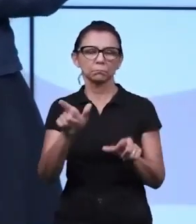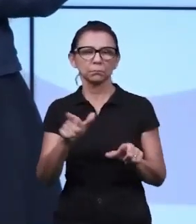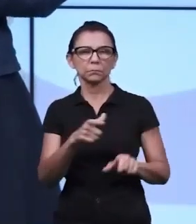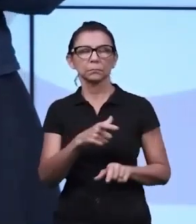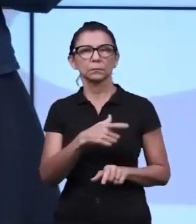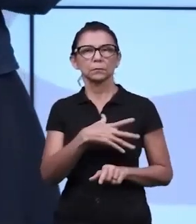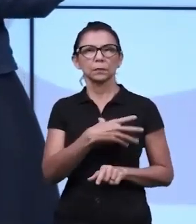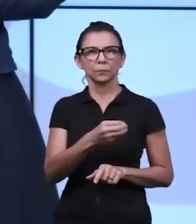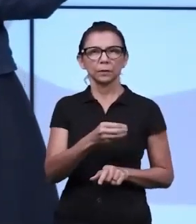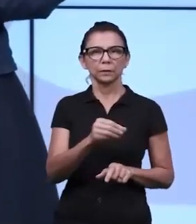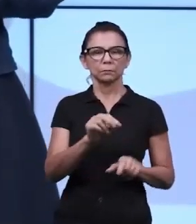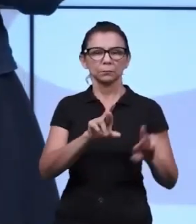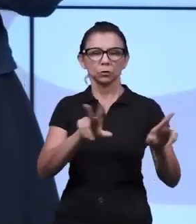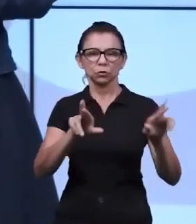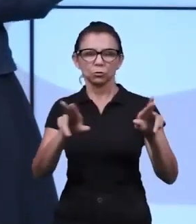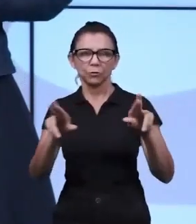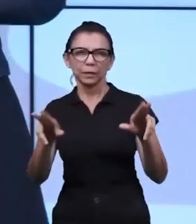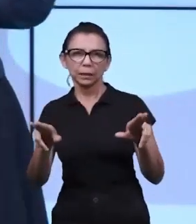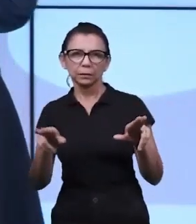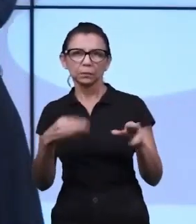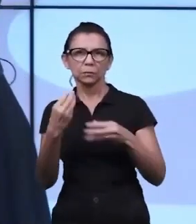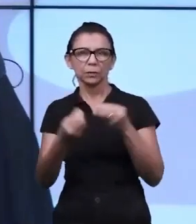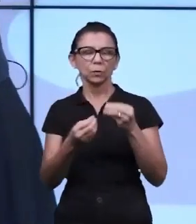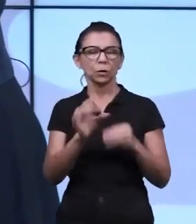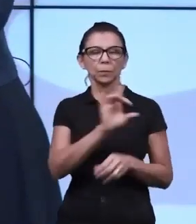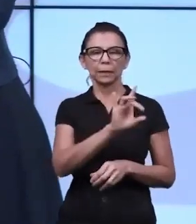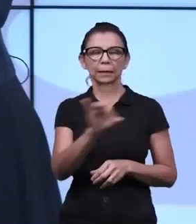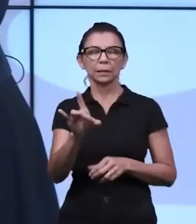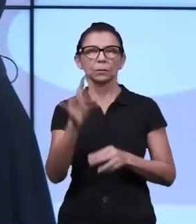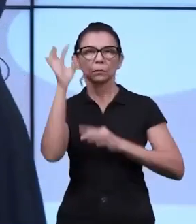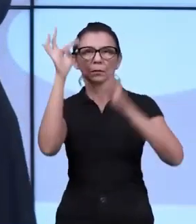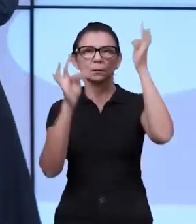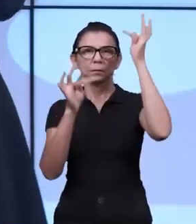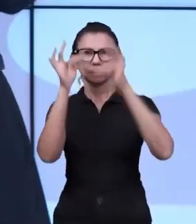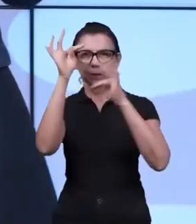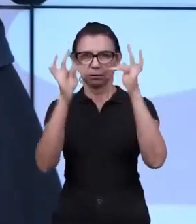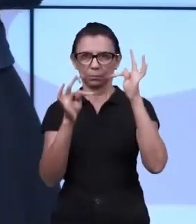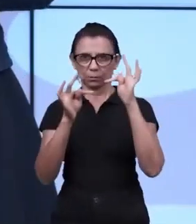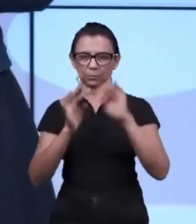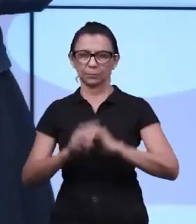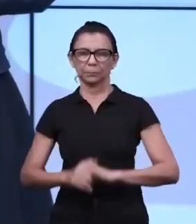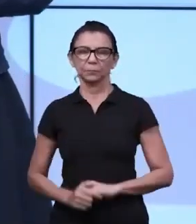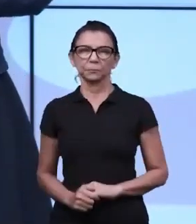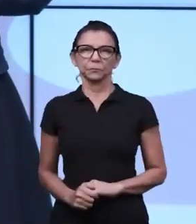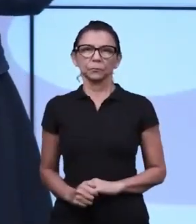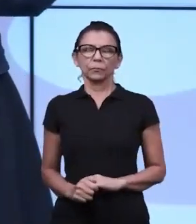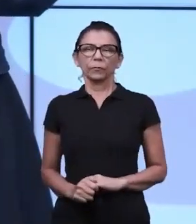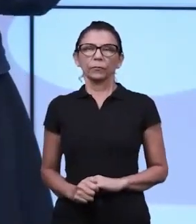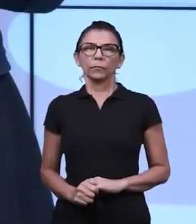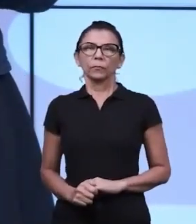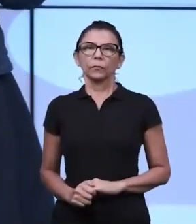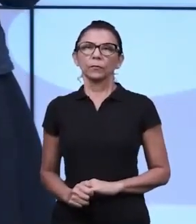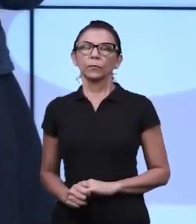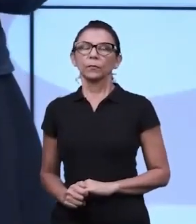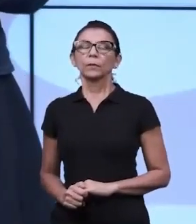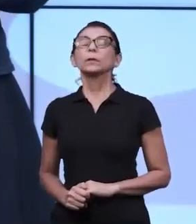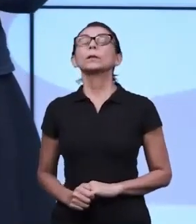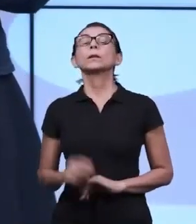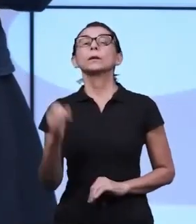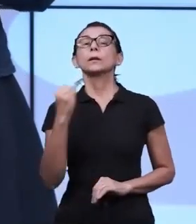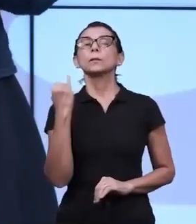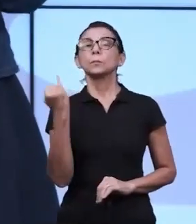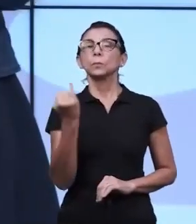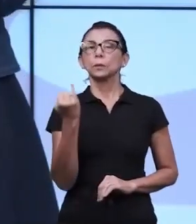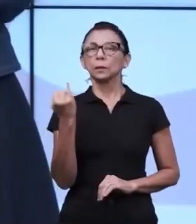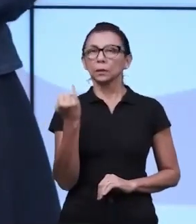Então é muito importante esse conhecimento e a busca pelo tratamento correto. Os pais responsáveis, é importante